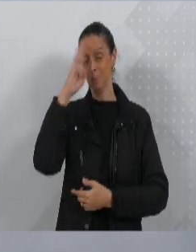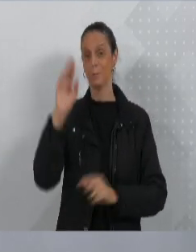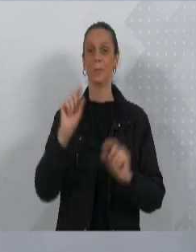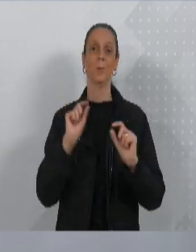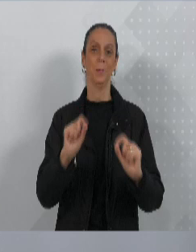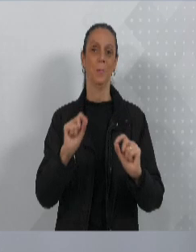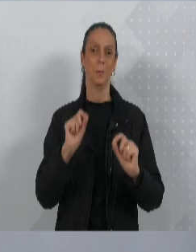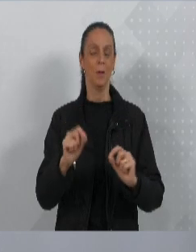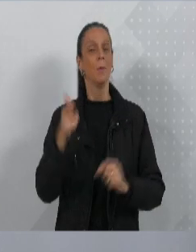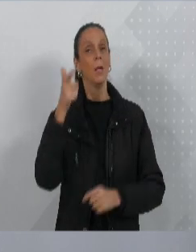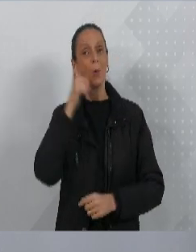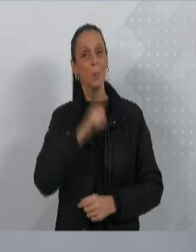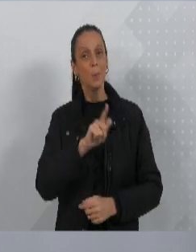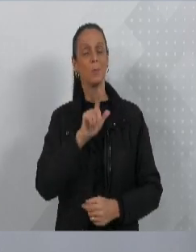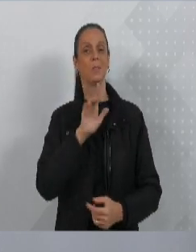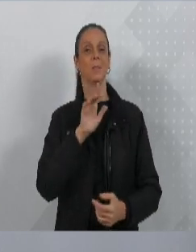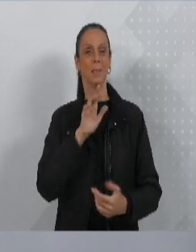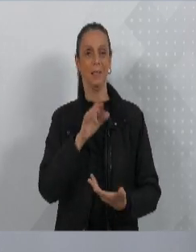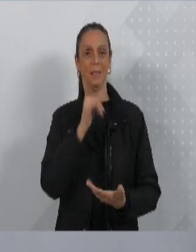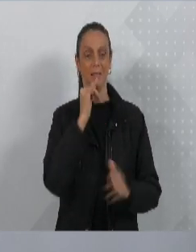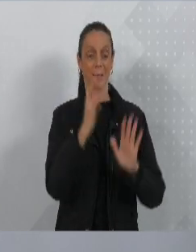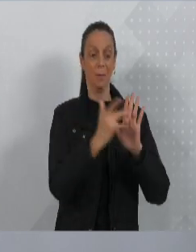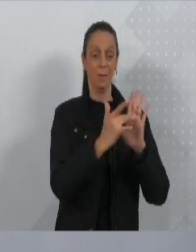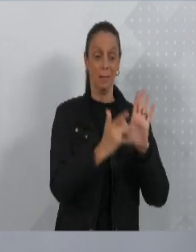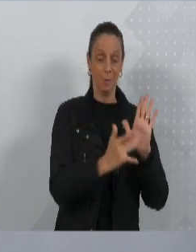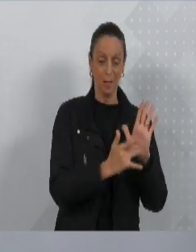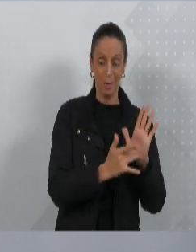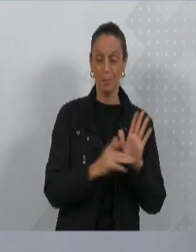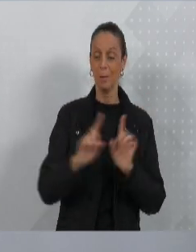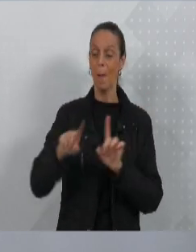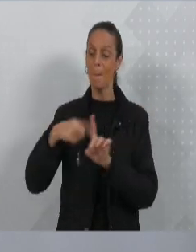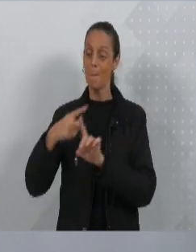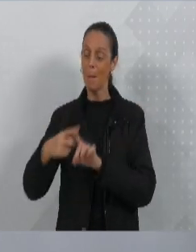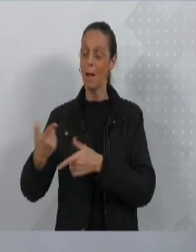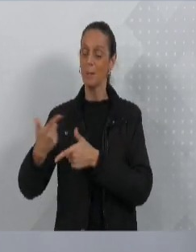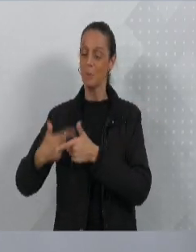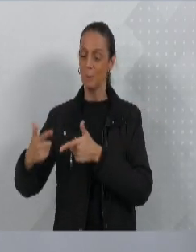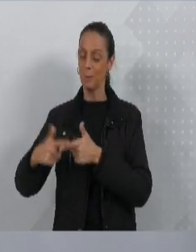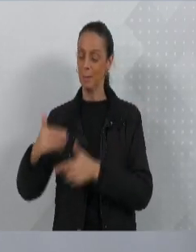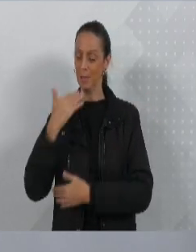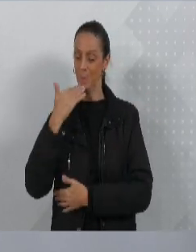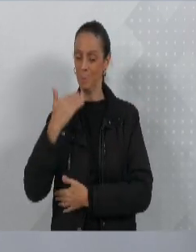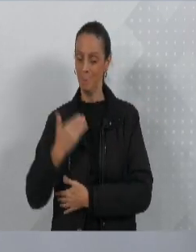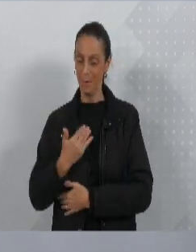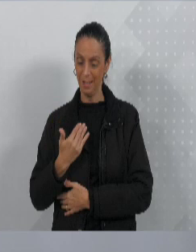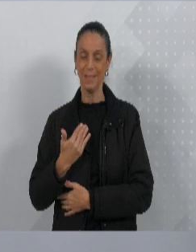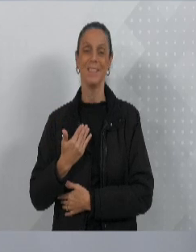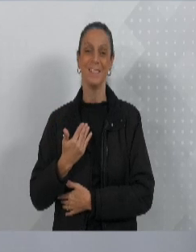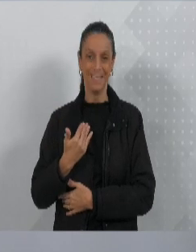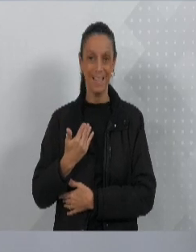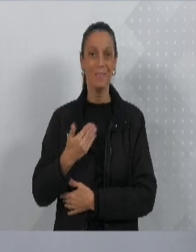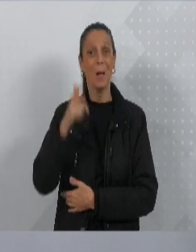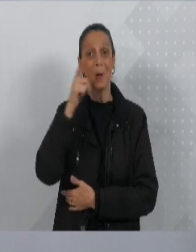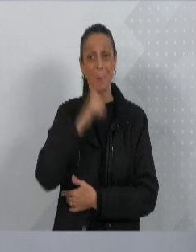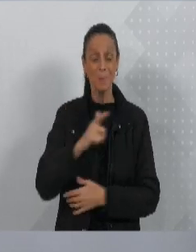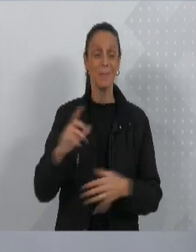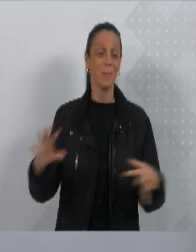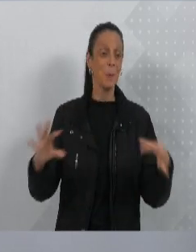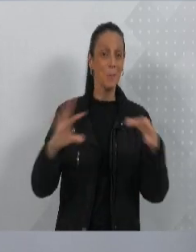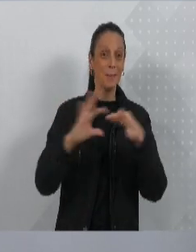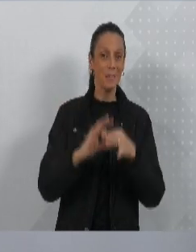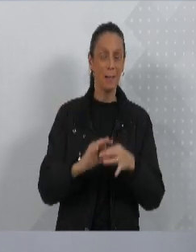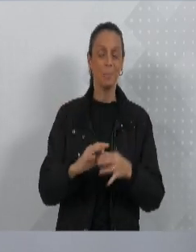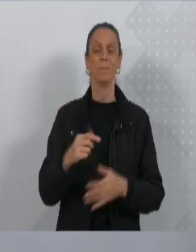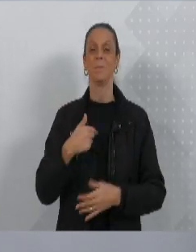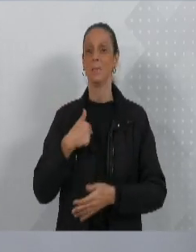conectar tanto as pautas quanto as demandas que também vêm pelos 35 bairros, que nós somos muito acionados pela comunidade. E eu tenho